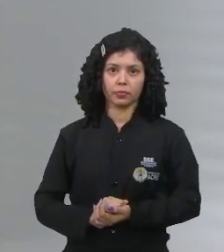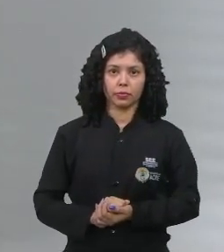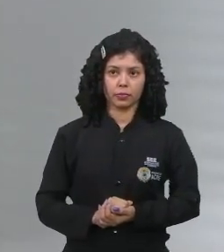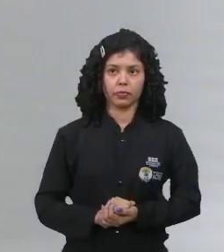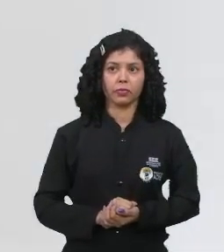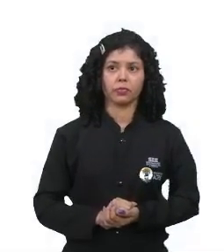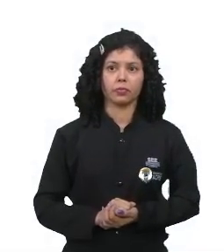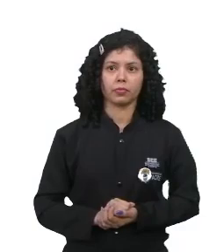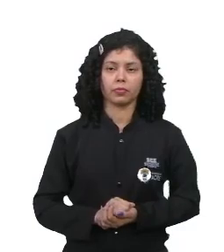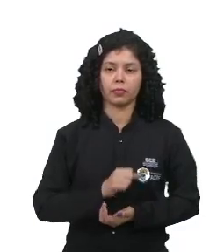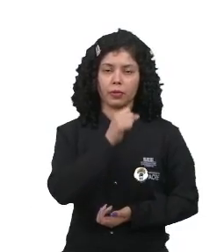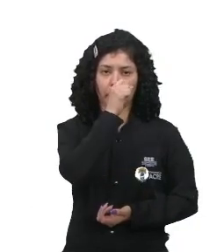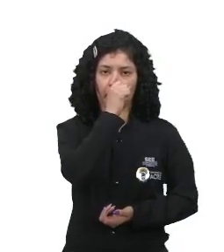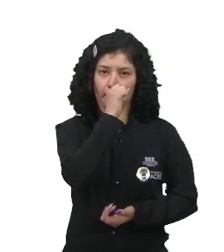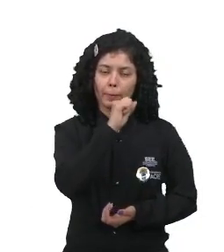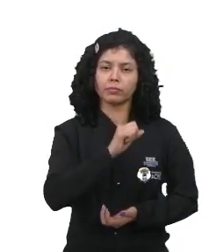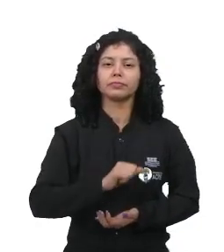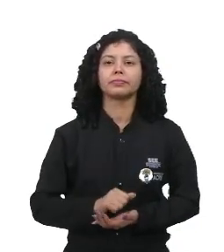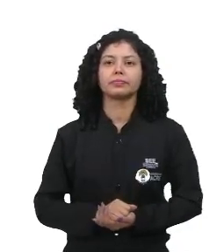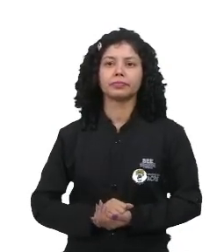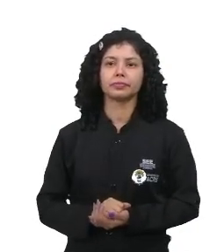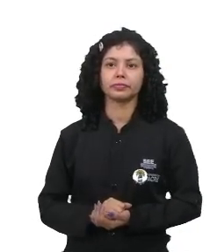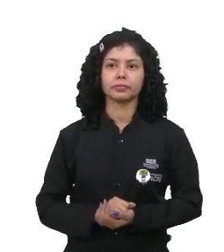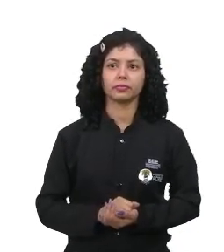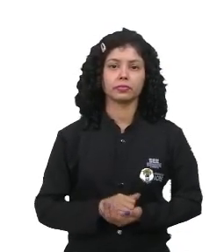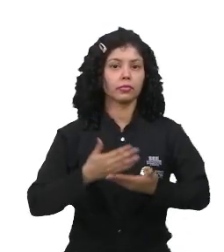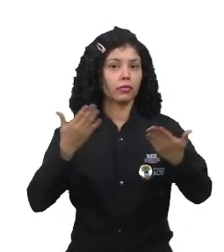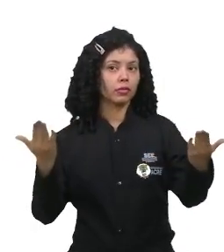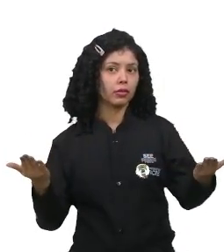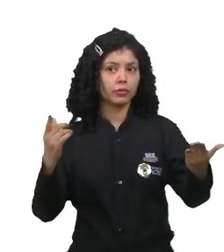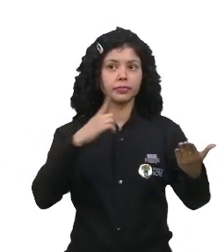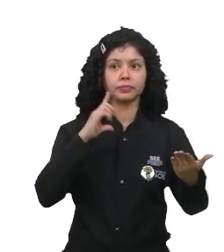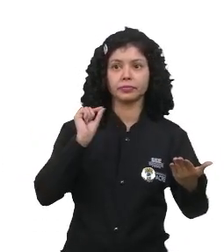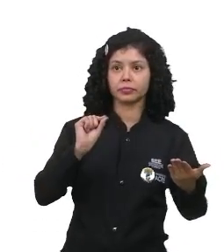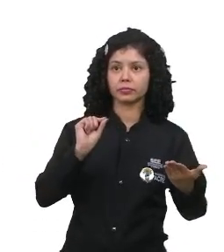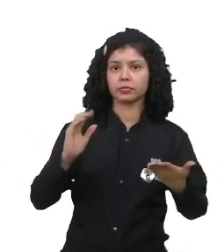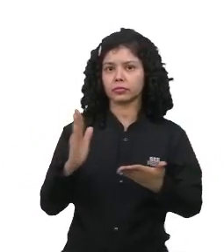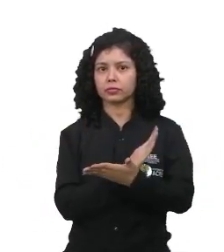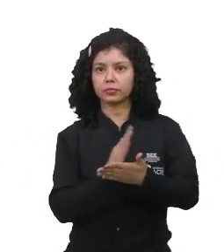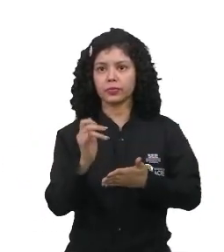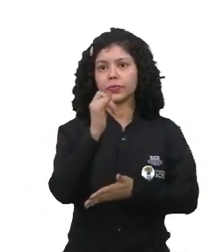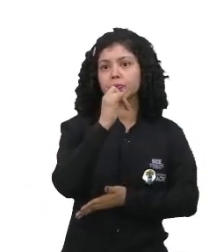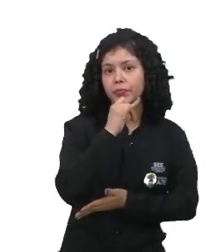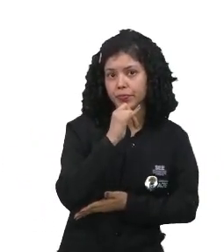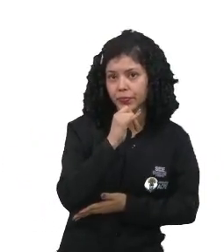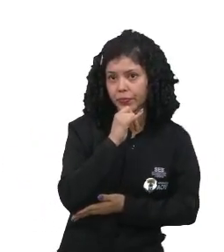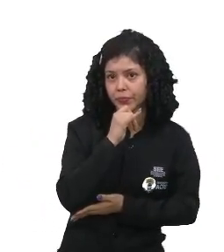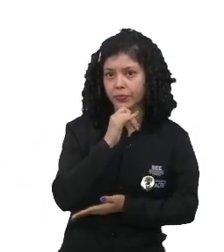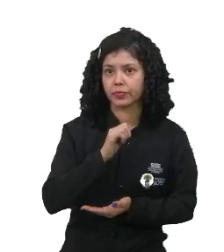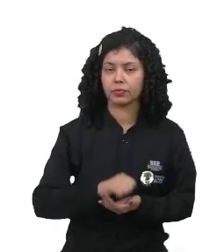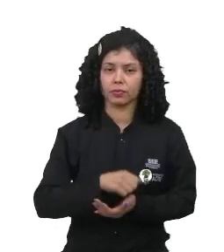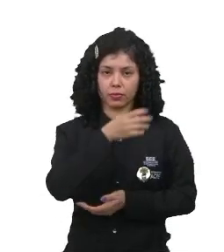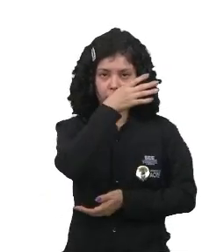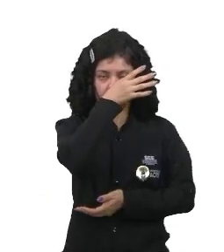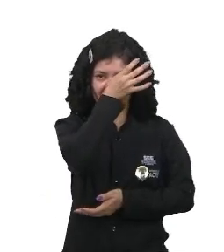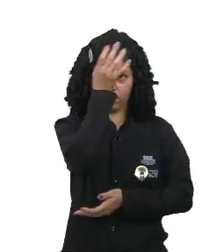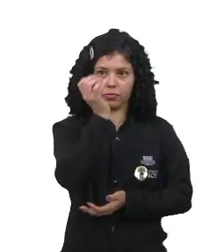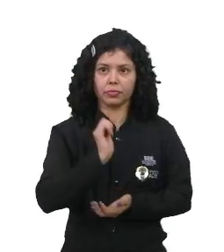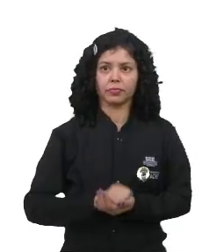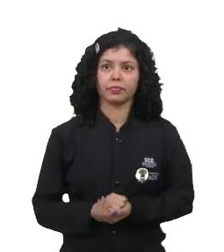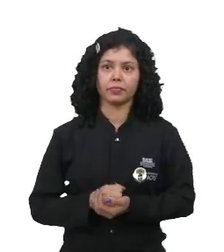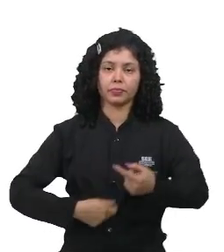Em tela, vamos visualizar. Então, nós temos aí alguns exemplos de inovações tecnológicas.